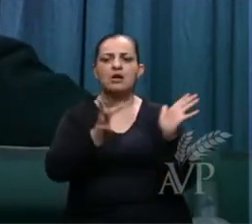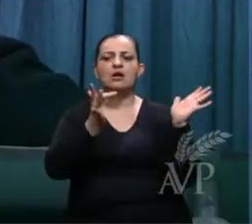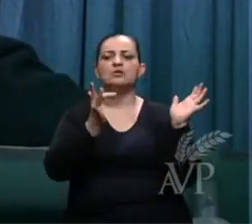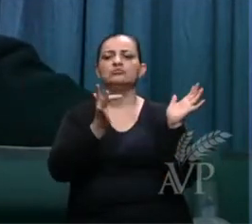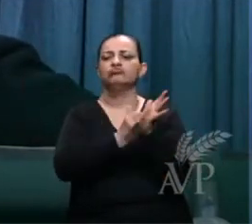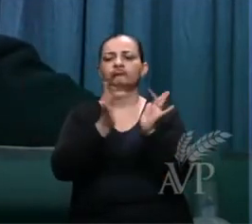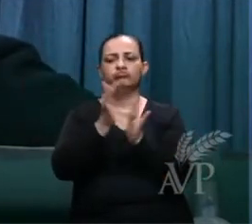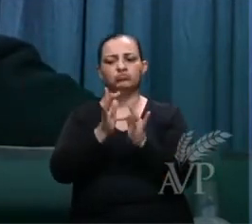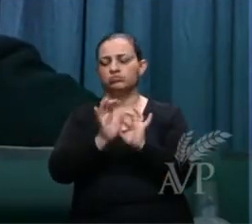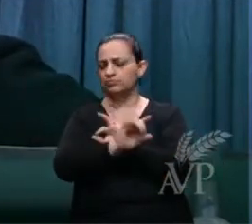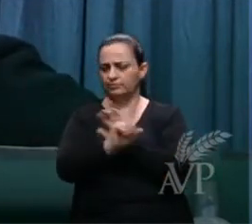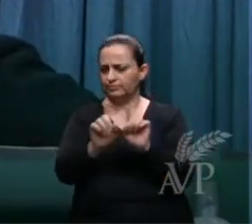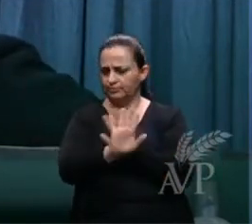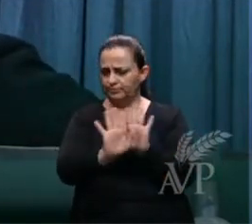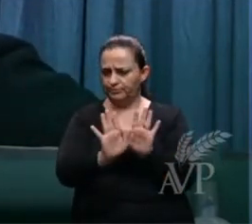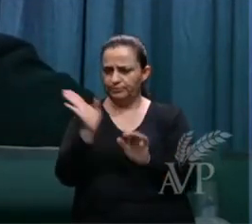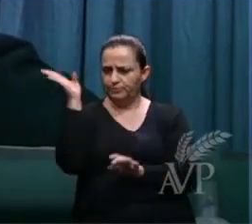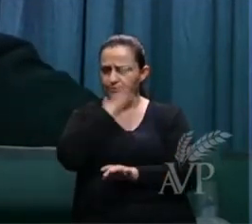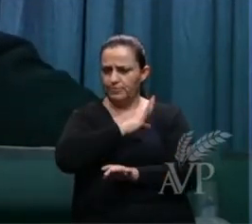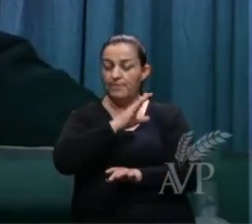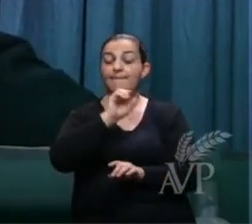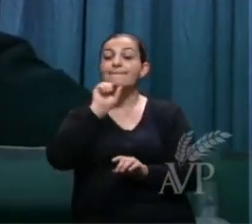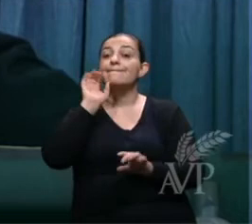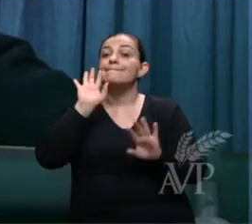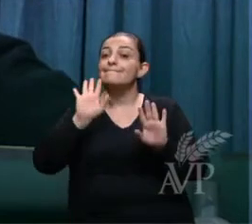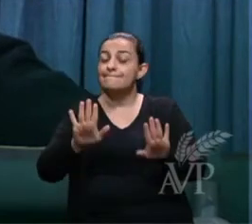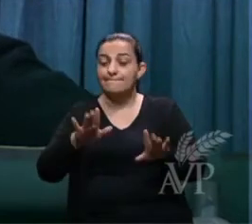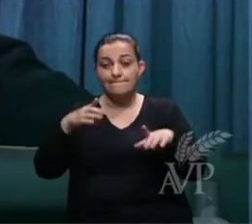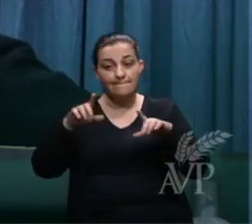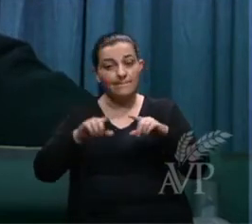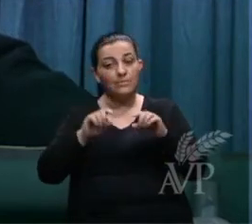mas seria para os ensinadores